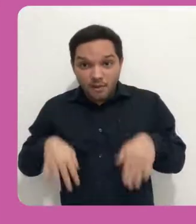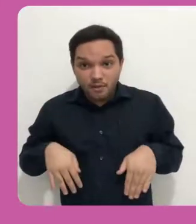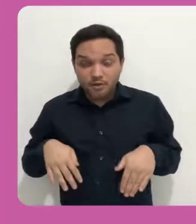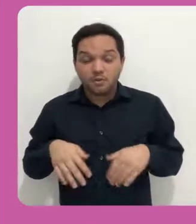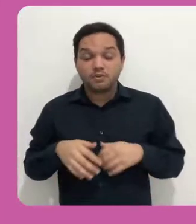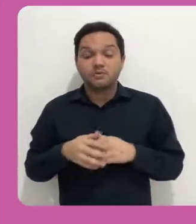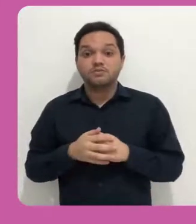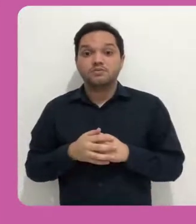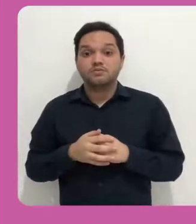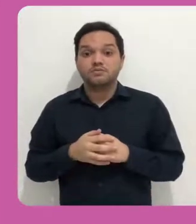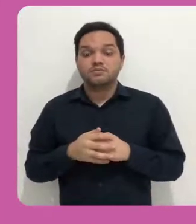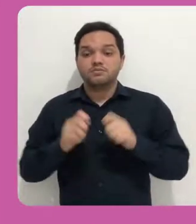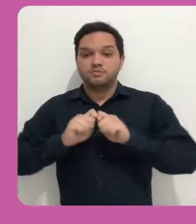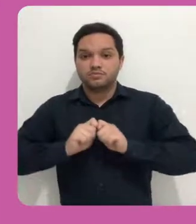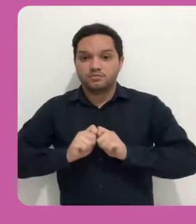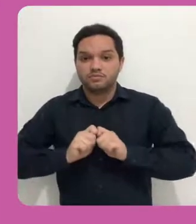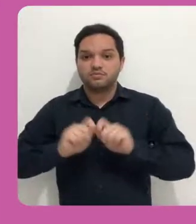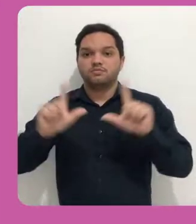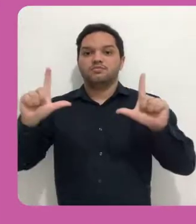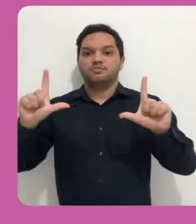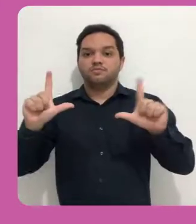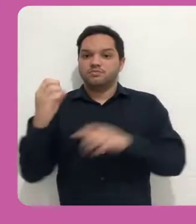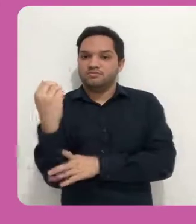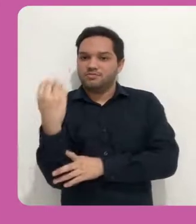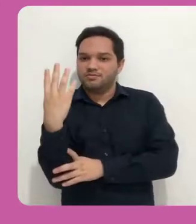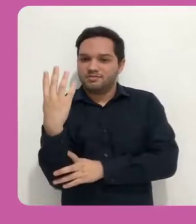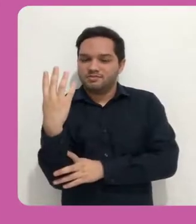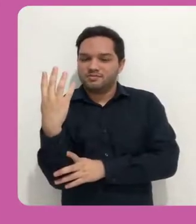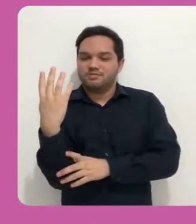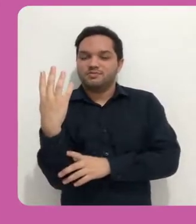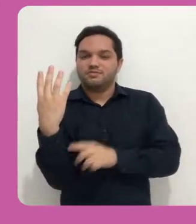arquivo do seu, da sua disciplina.